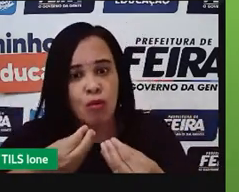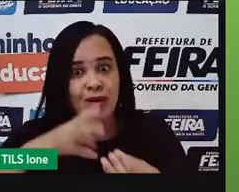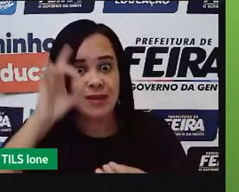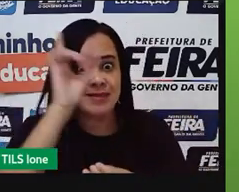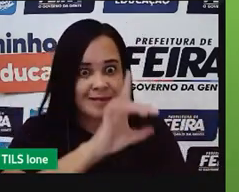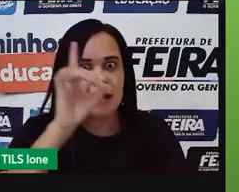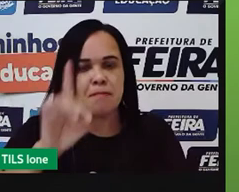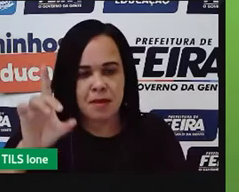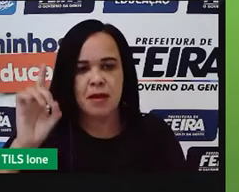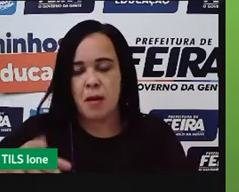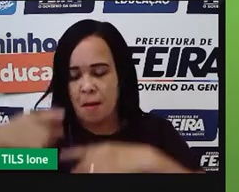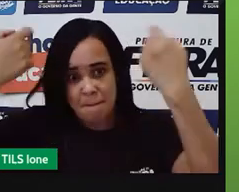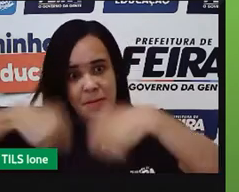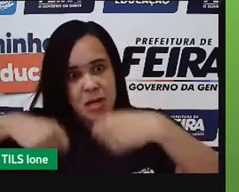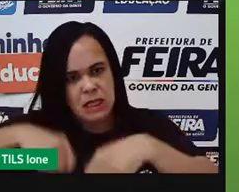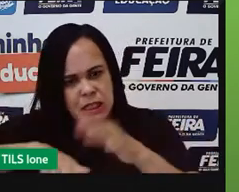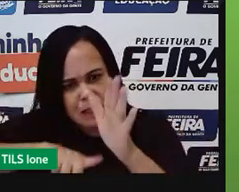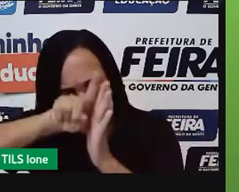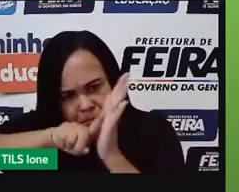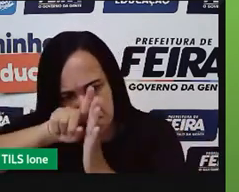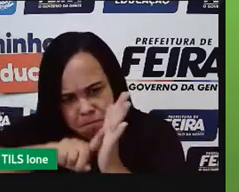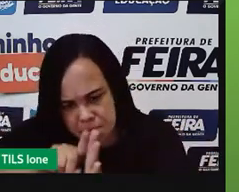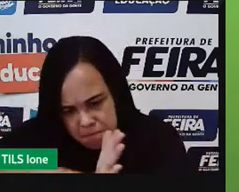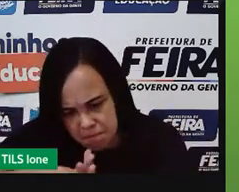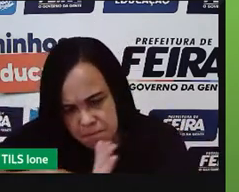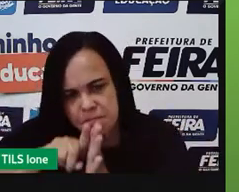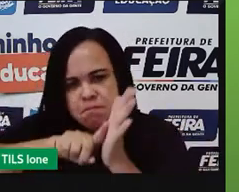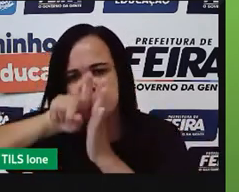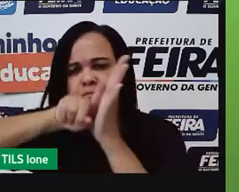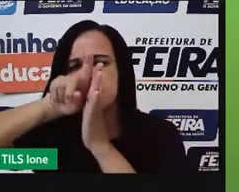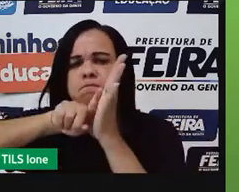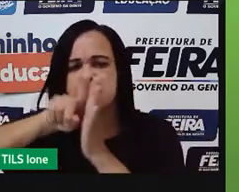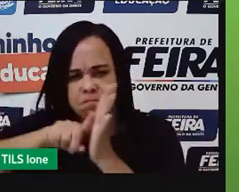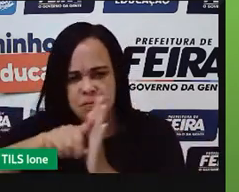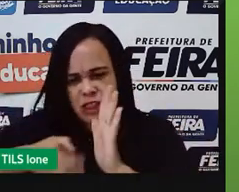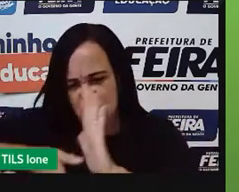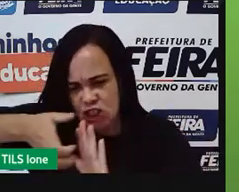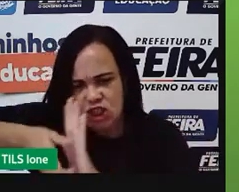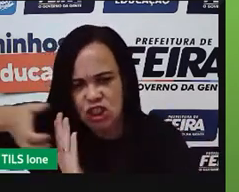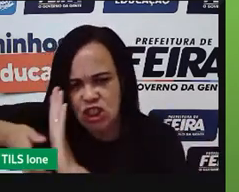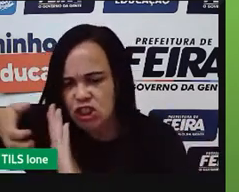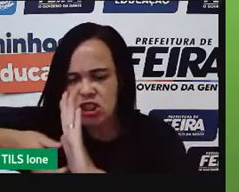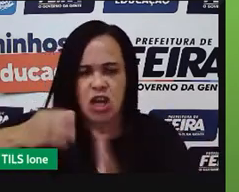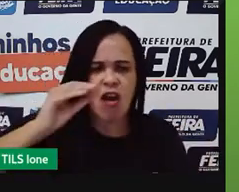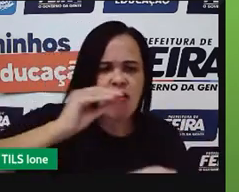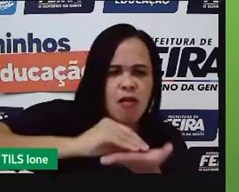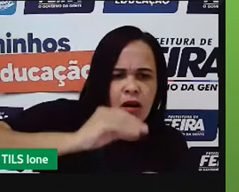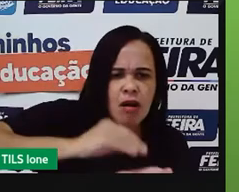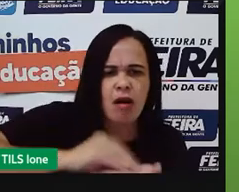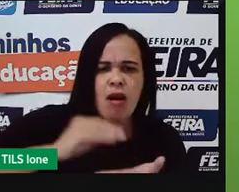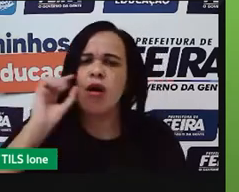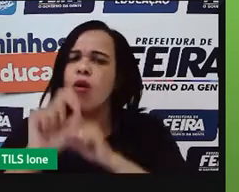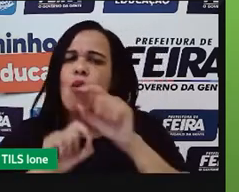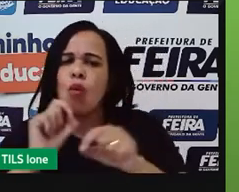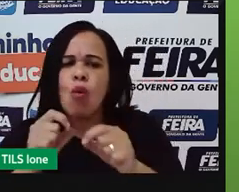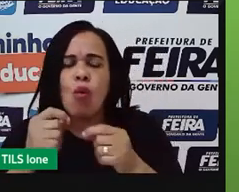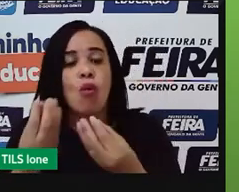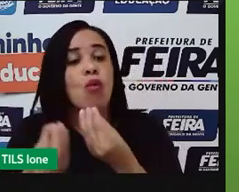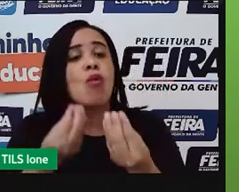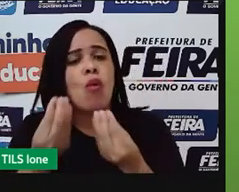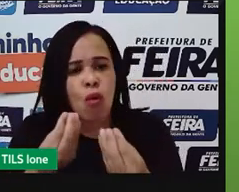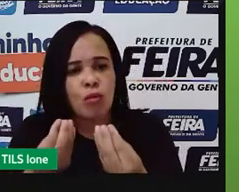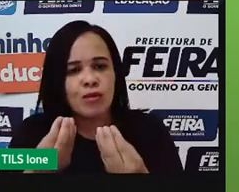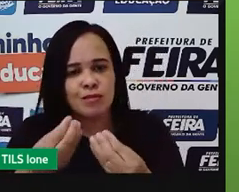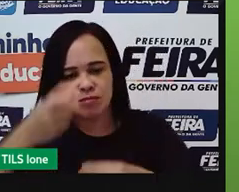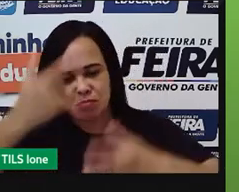adicionado, do que não precisa, do que precisa ser retirado. O estudo, né, dá a questão também de deixar